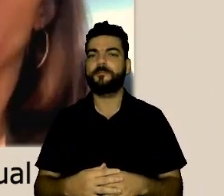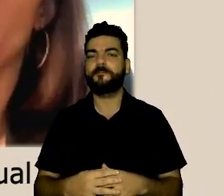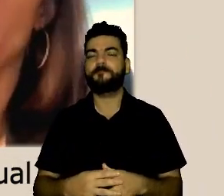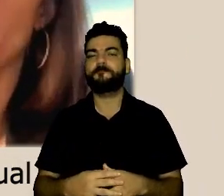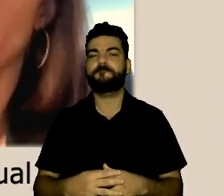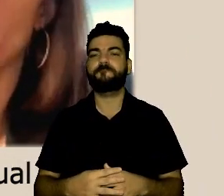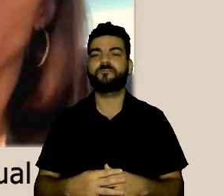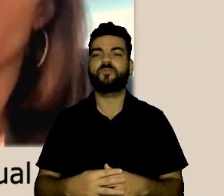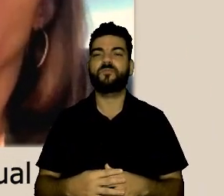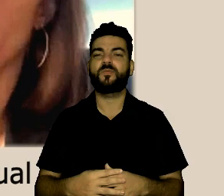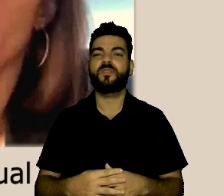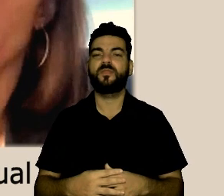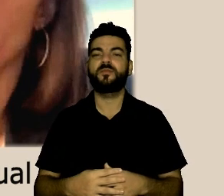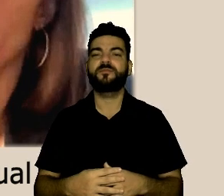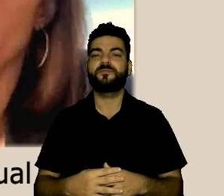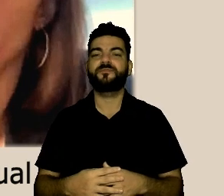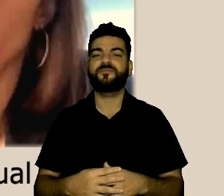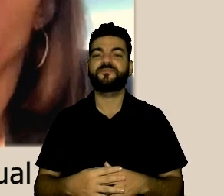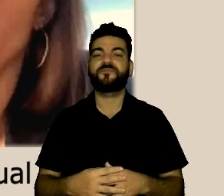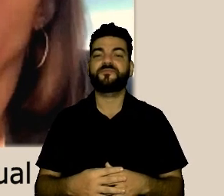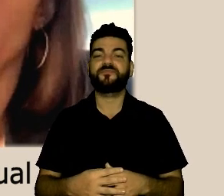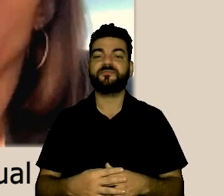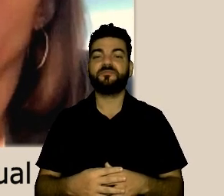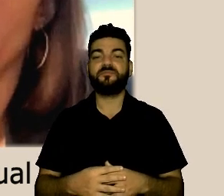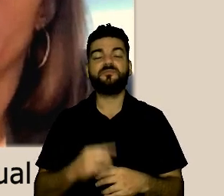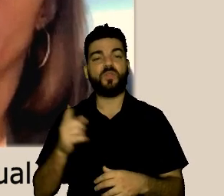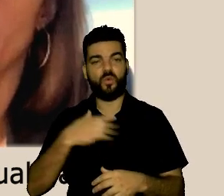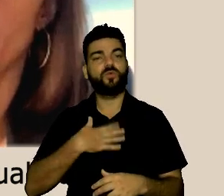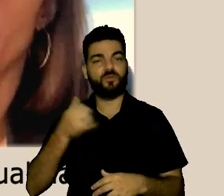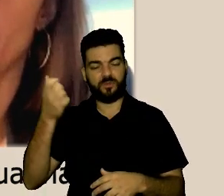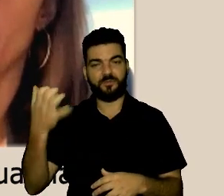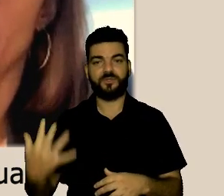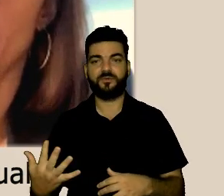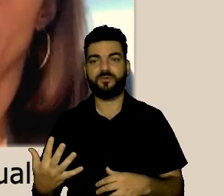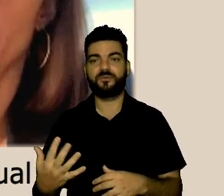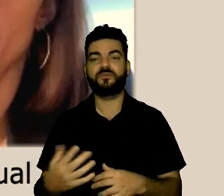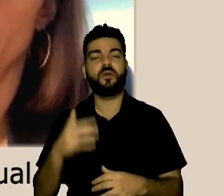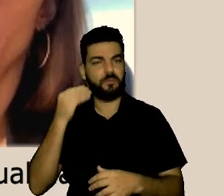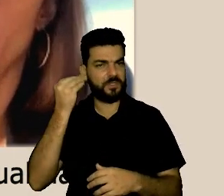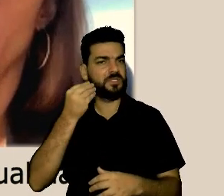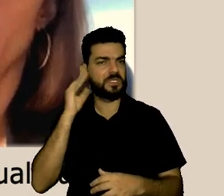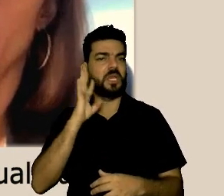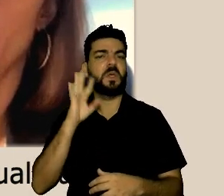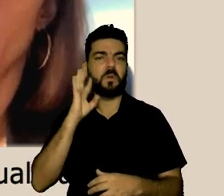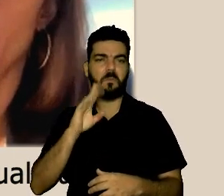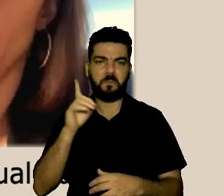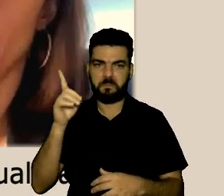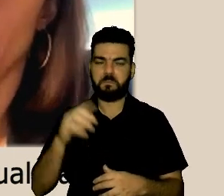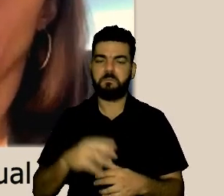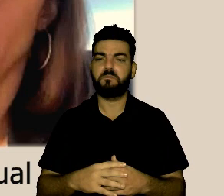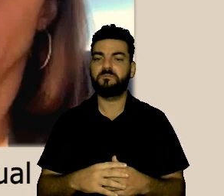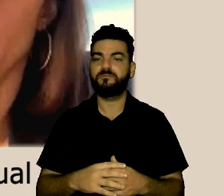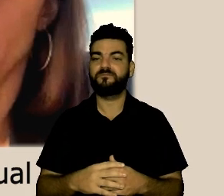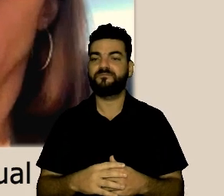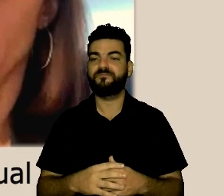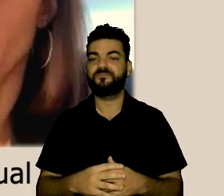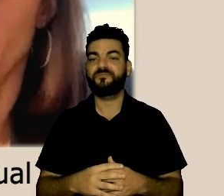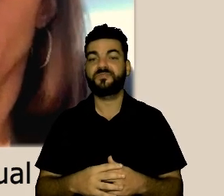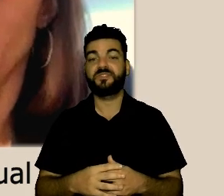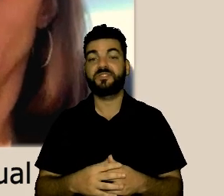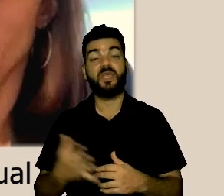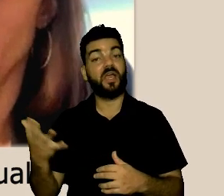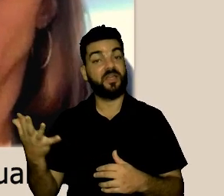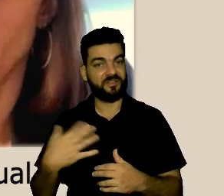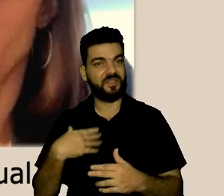então eu gostei bastante, é uma experiência muito rica e nós temos um grande